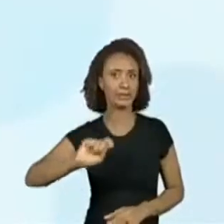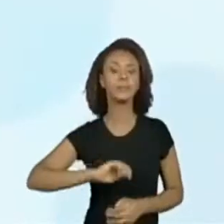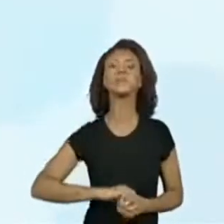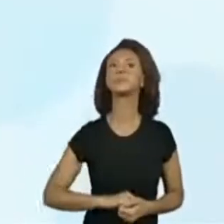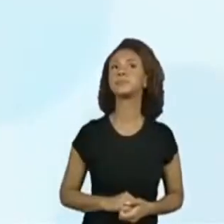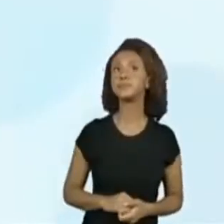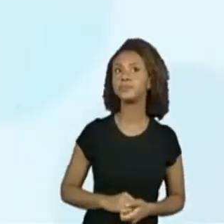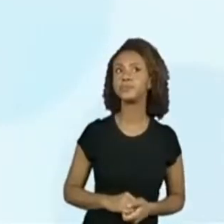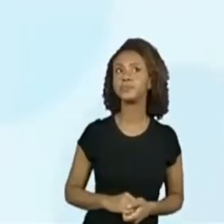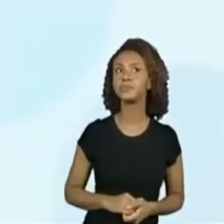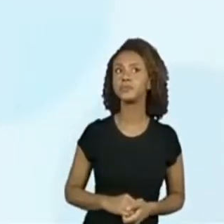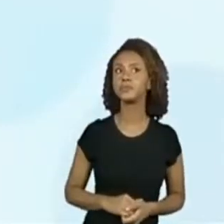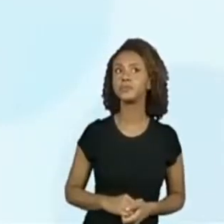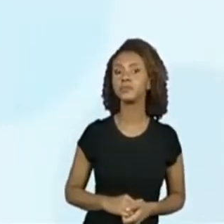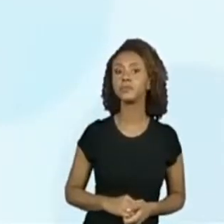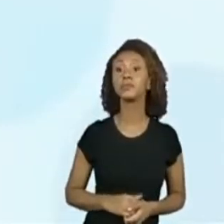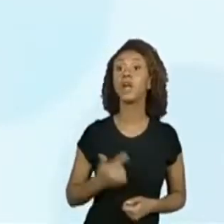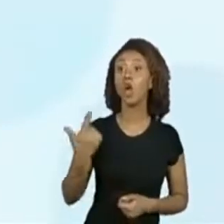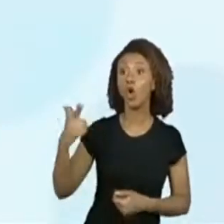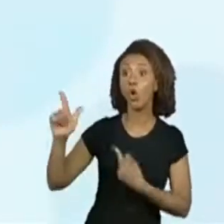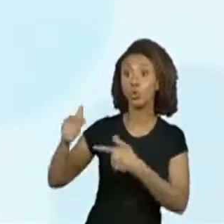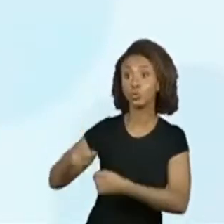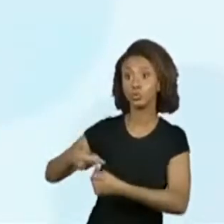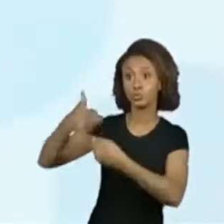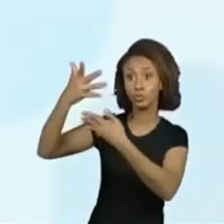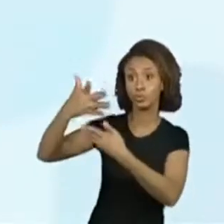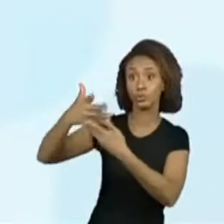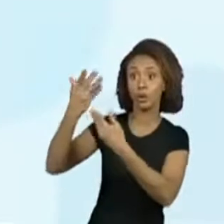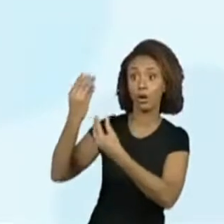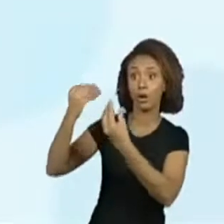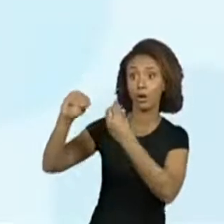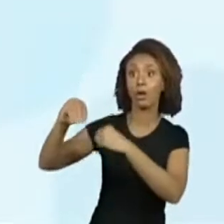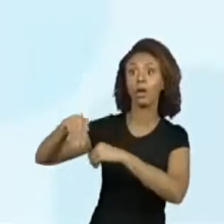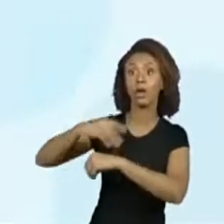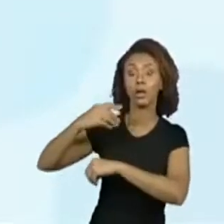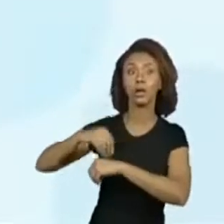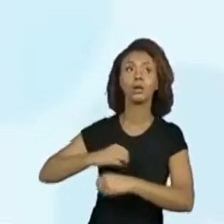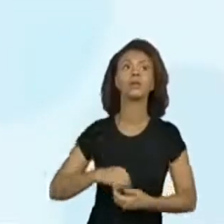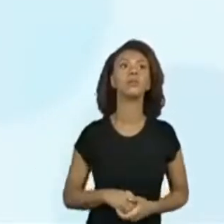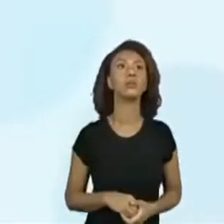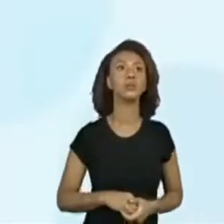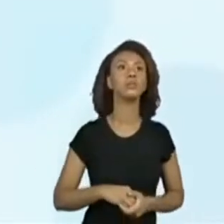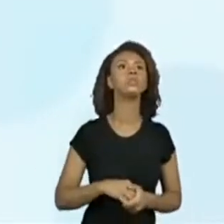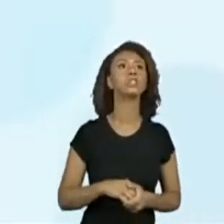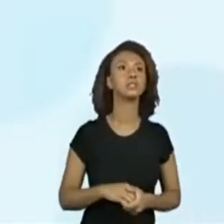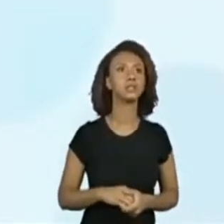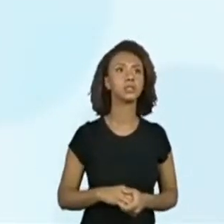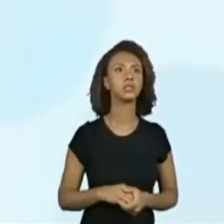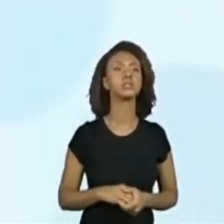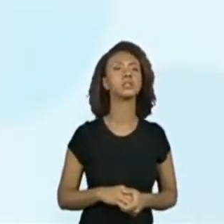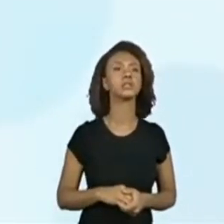E já estão aparecendo outras dicas que depois eu te falo, tá? Tá bom. Vou escrever aqui. Bambu. Bambu.